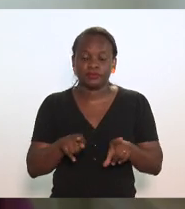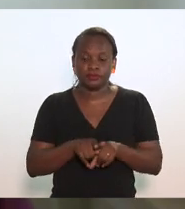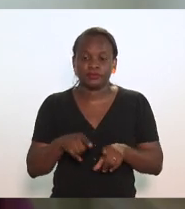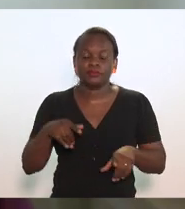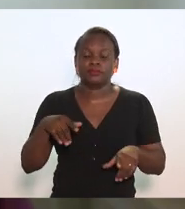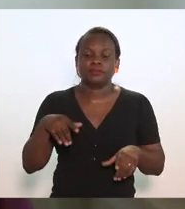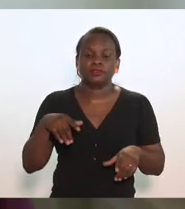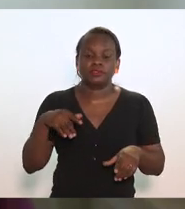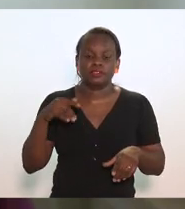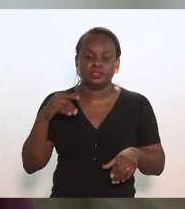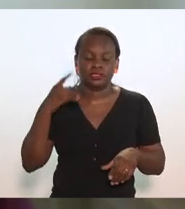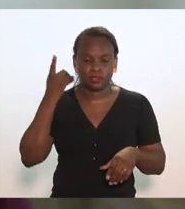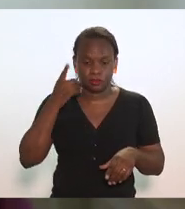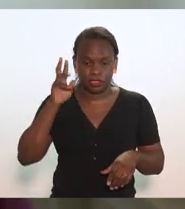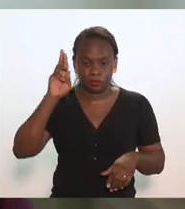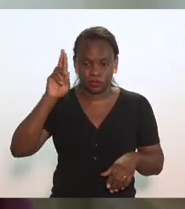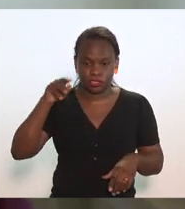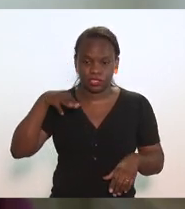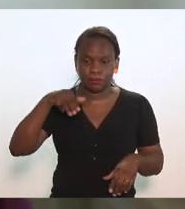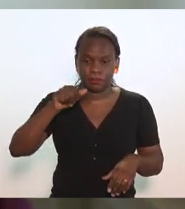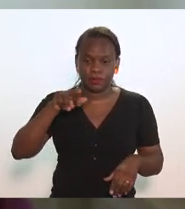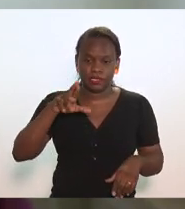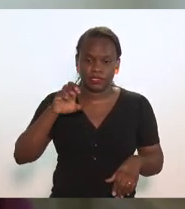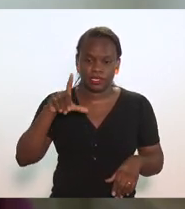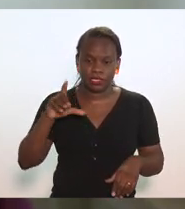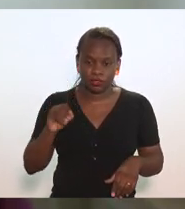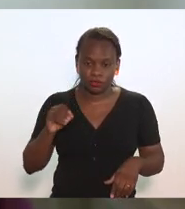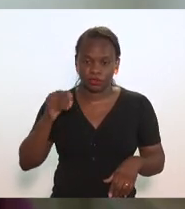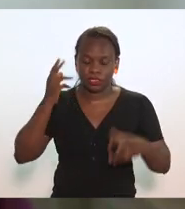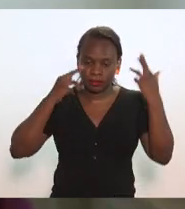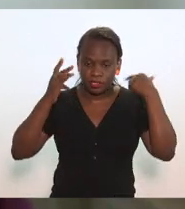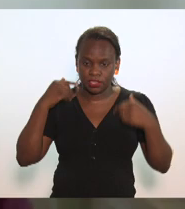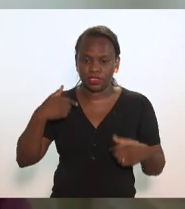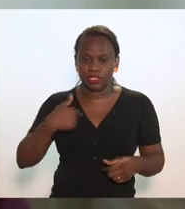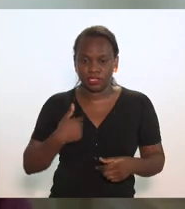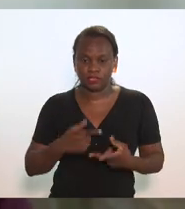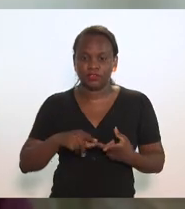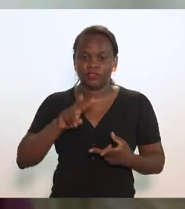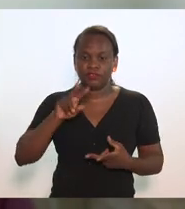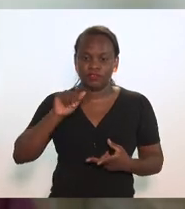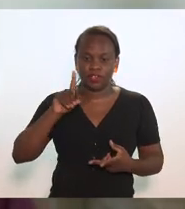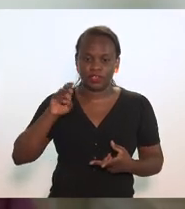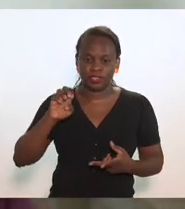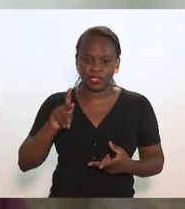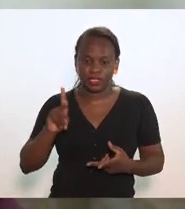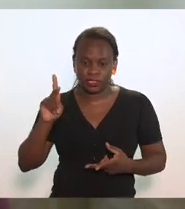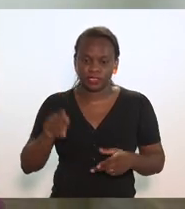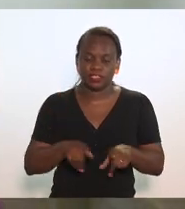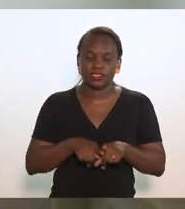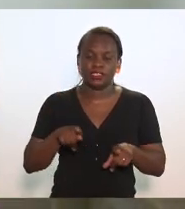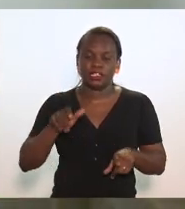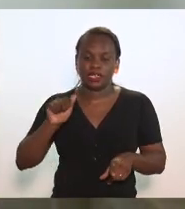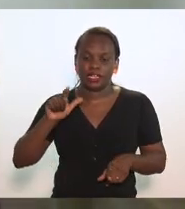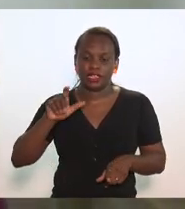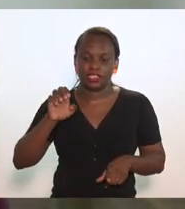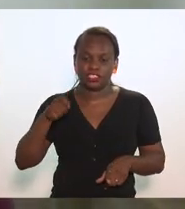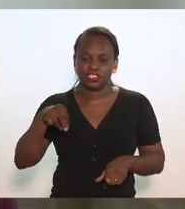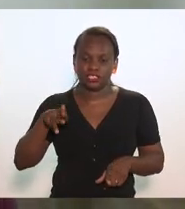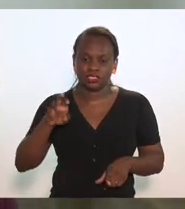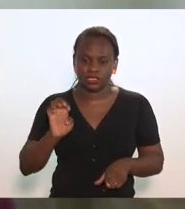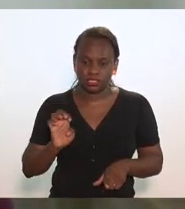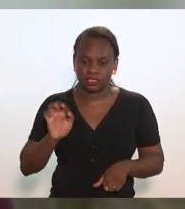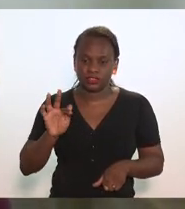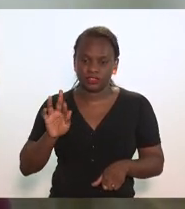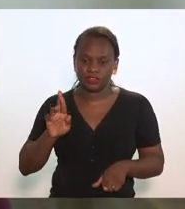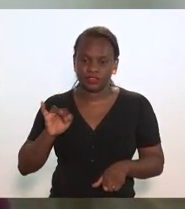deputados, autor do projeto, Marcelo Cabelereiro, eu, Valdeque Carneiro e Alexandre Freitas. Eu